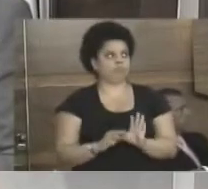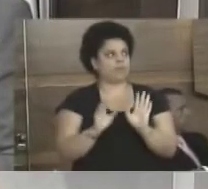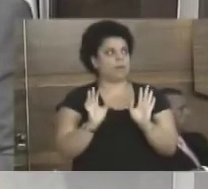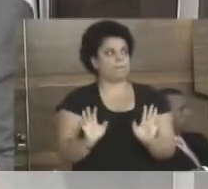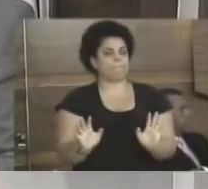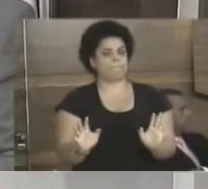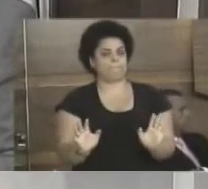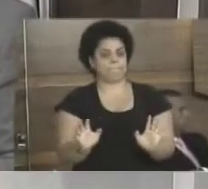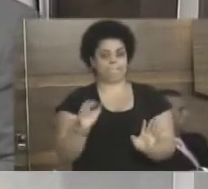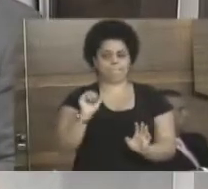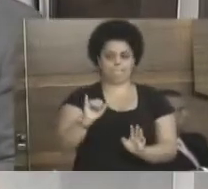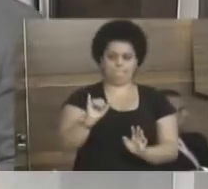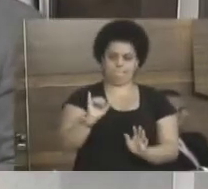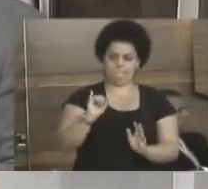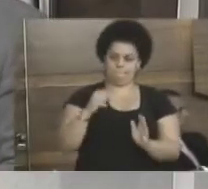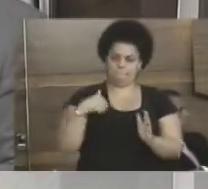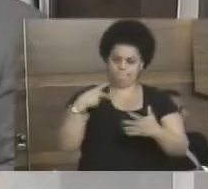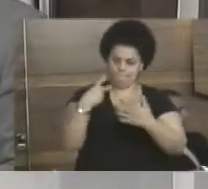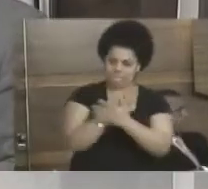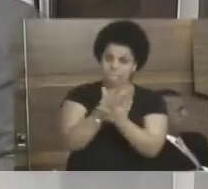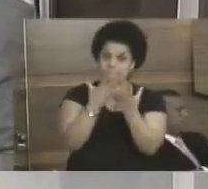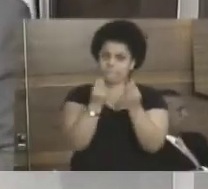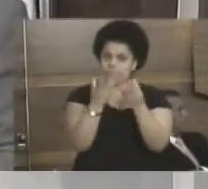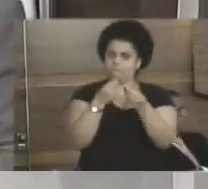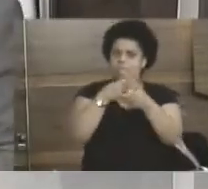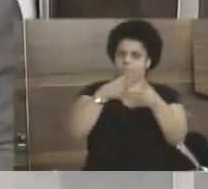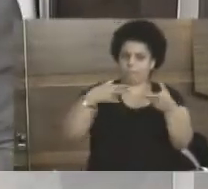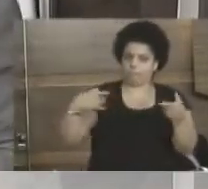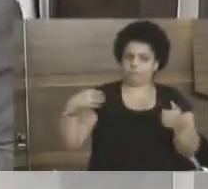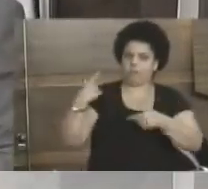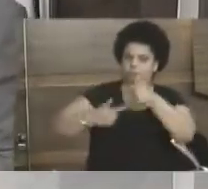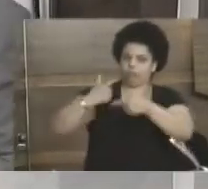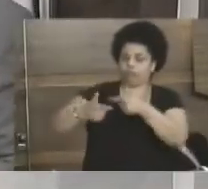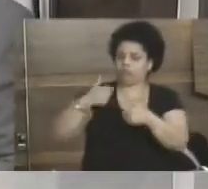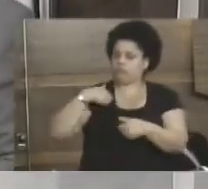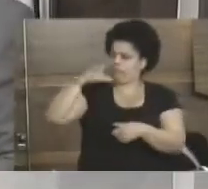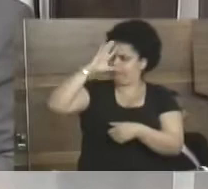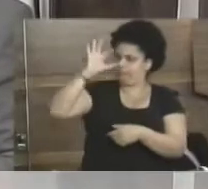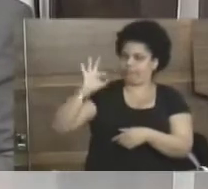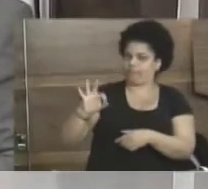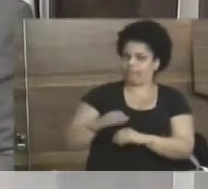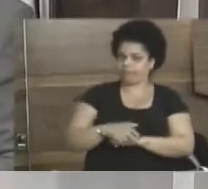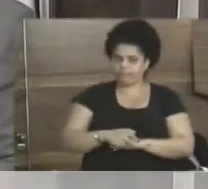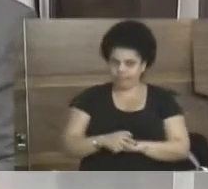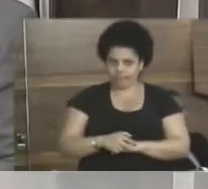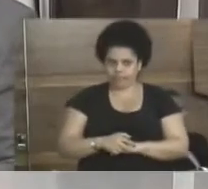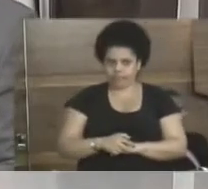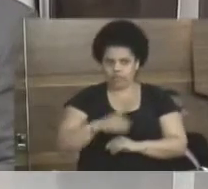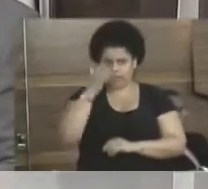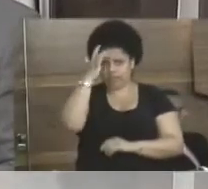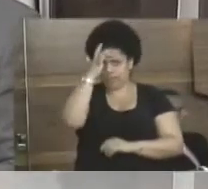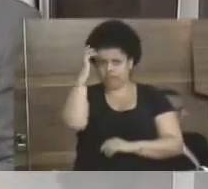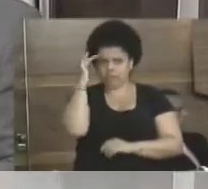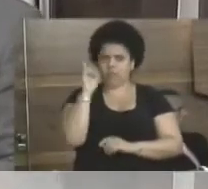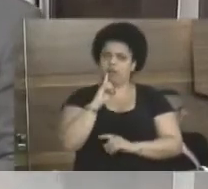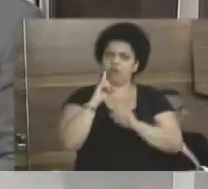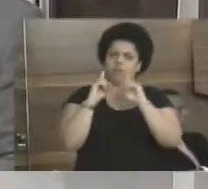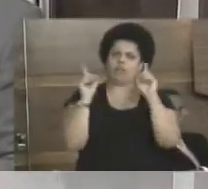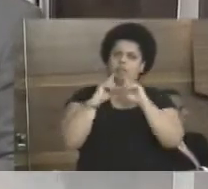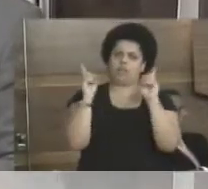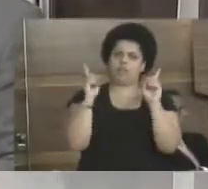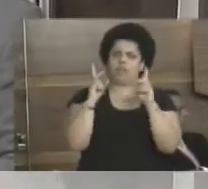Agora, vem acontecendo certas coisas por aqui que eu não venho entendendo. E aí as pessoas vêm com